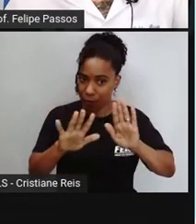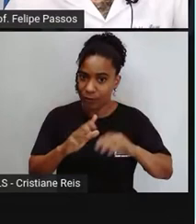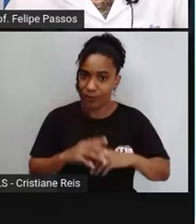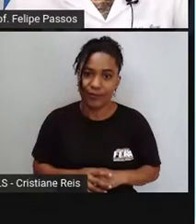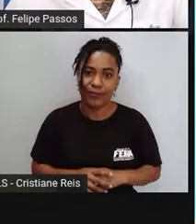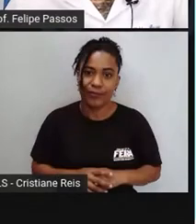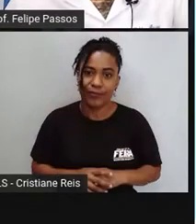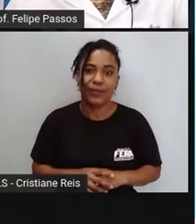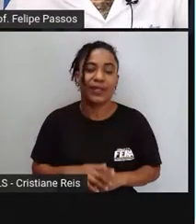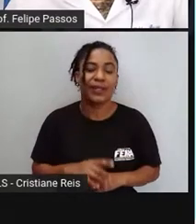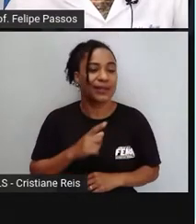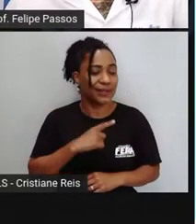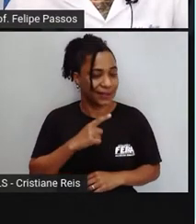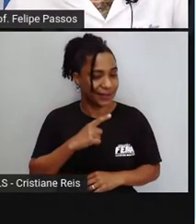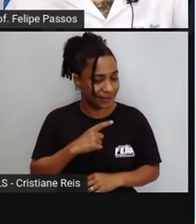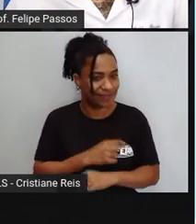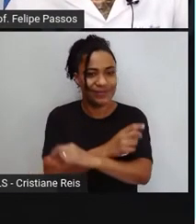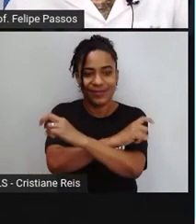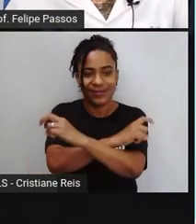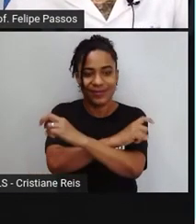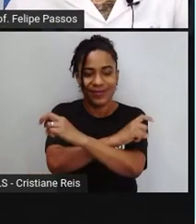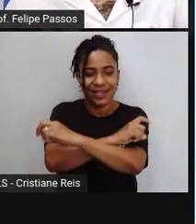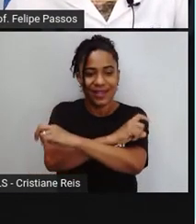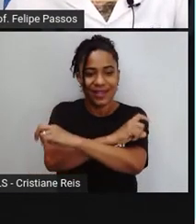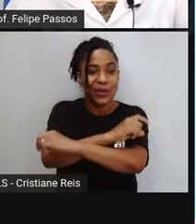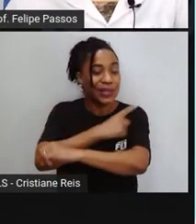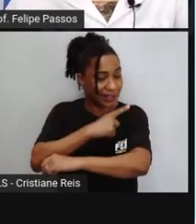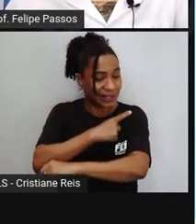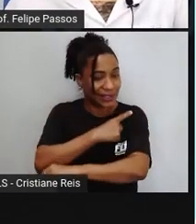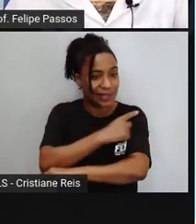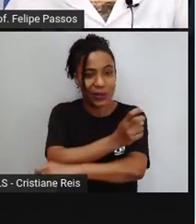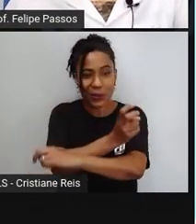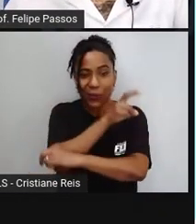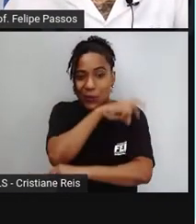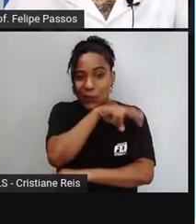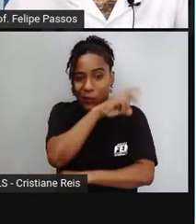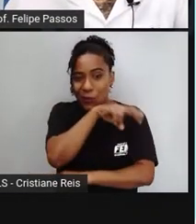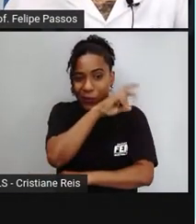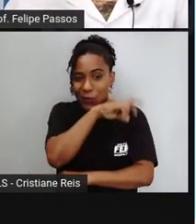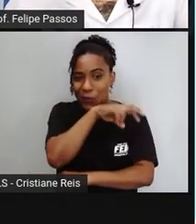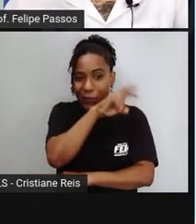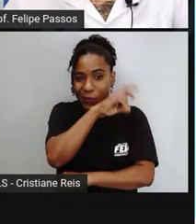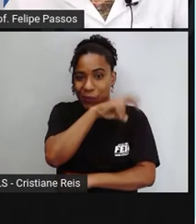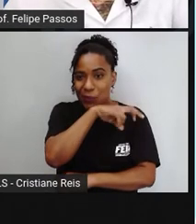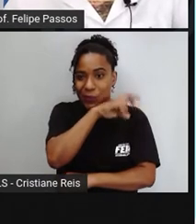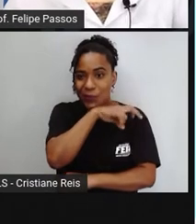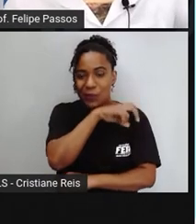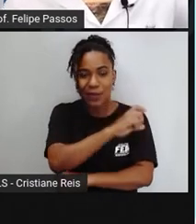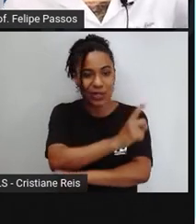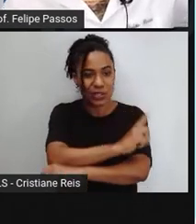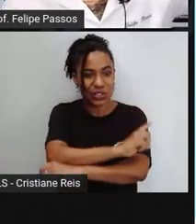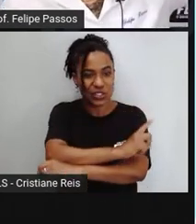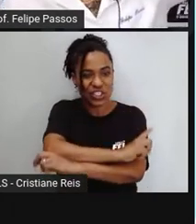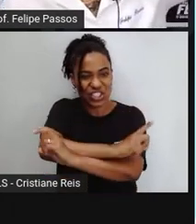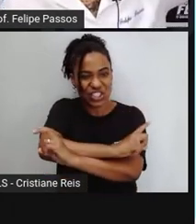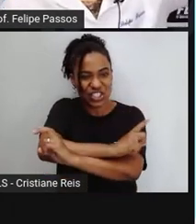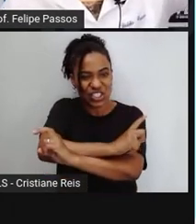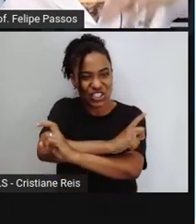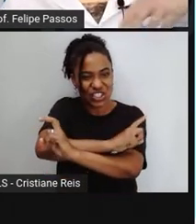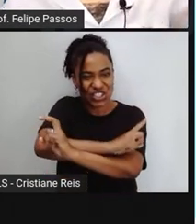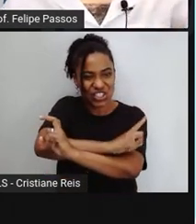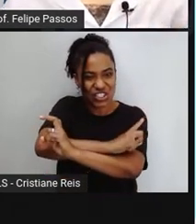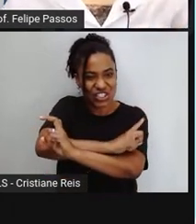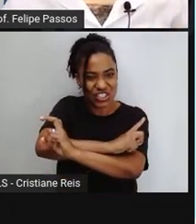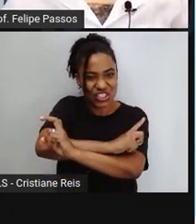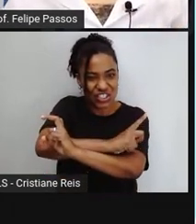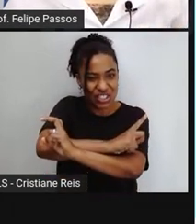Cascavel. Eu ouvi falar de cascavel? São algumas espécies do gênero crótalus que existem aqui no Brasil, Estados Unidos, México, então em